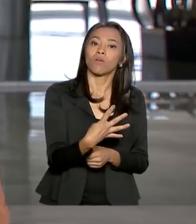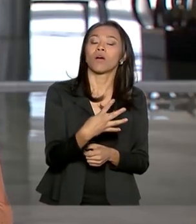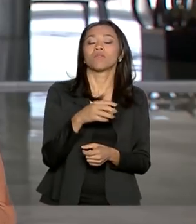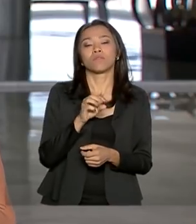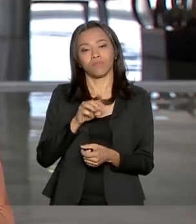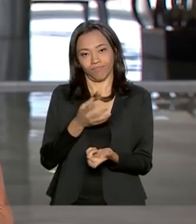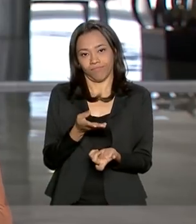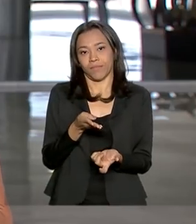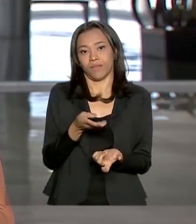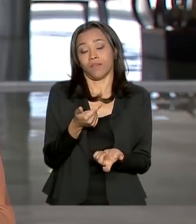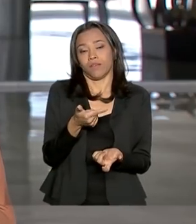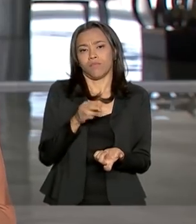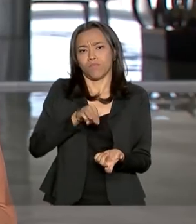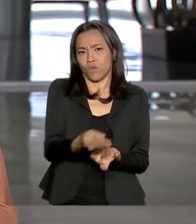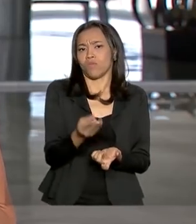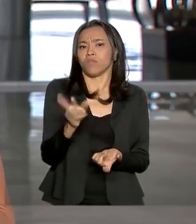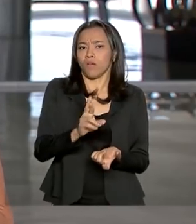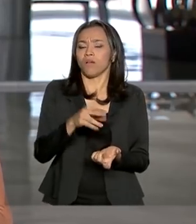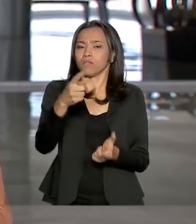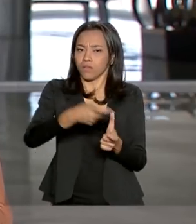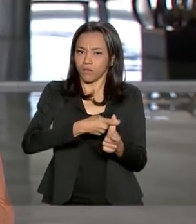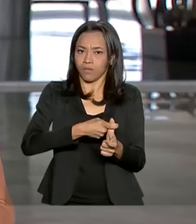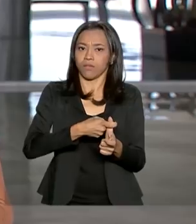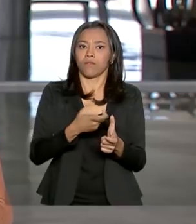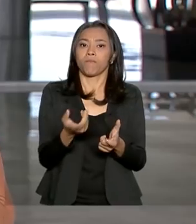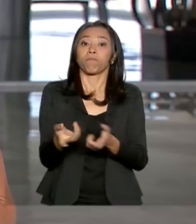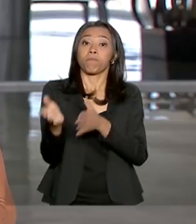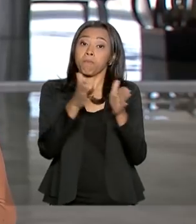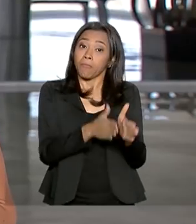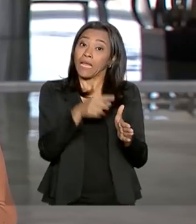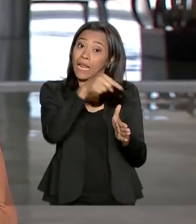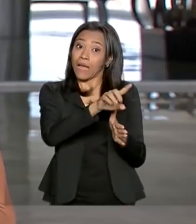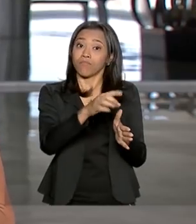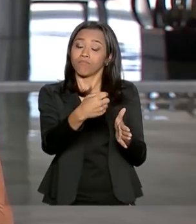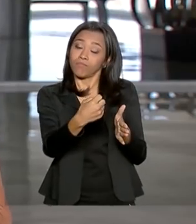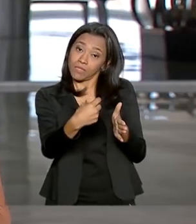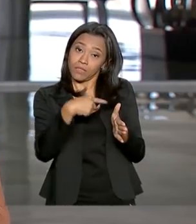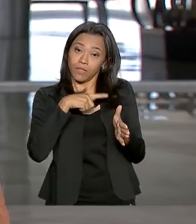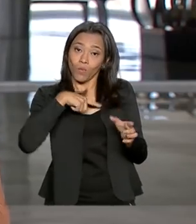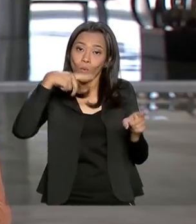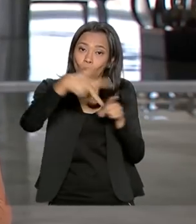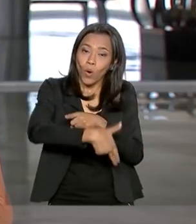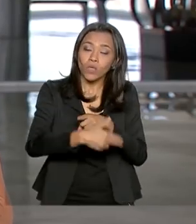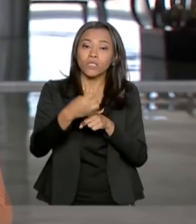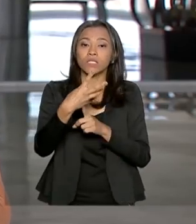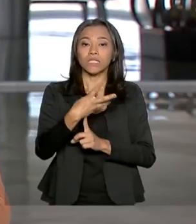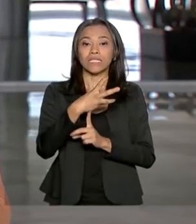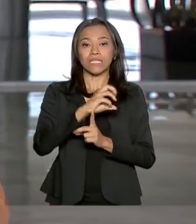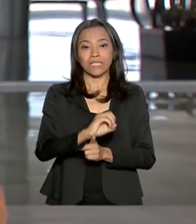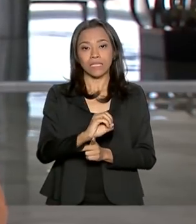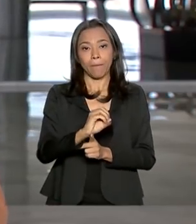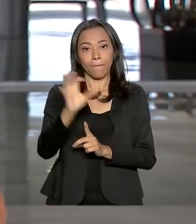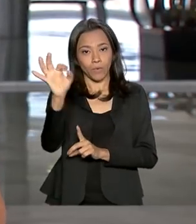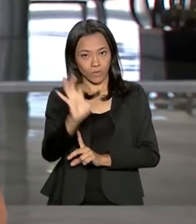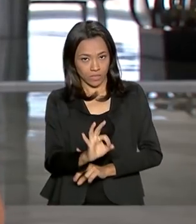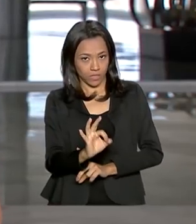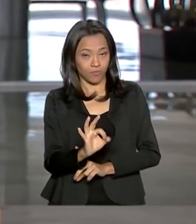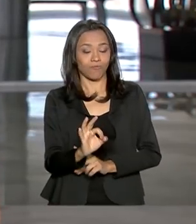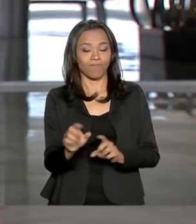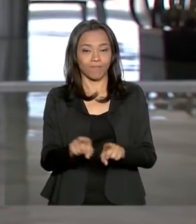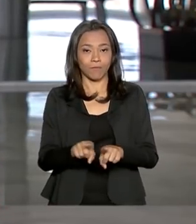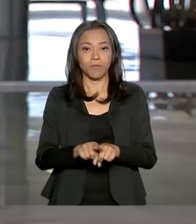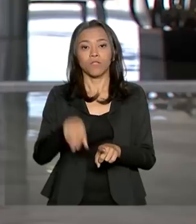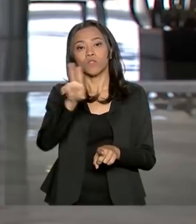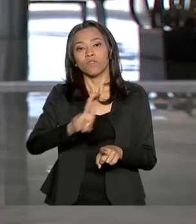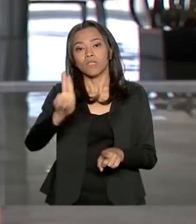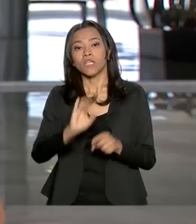parte dos questionamentos ao ministro Paulo Guedes pode ser o corte de 30% nas verbas para universidades